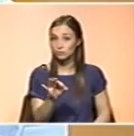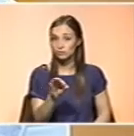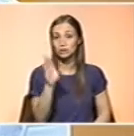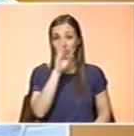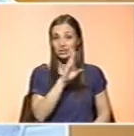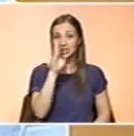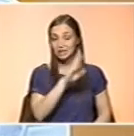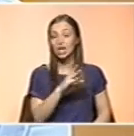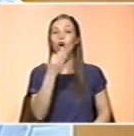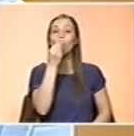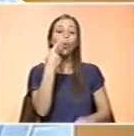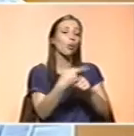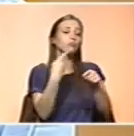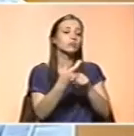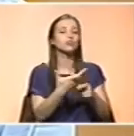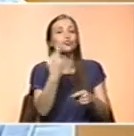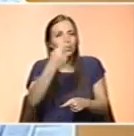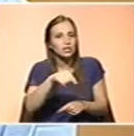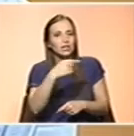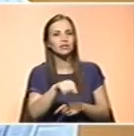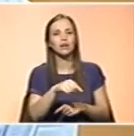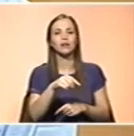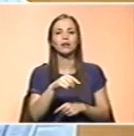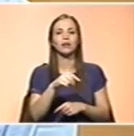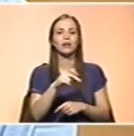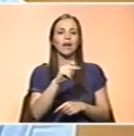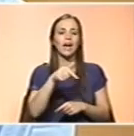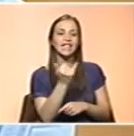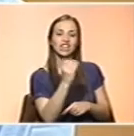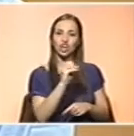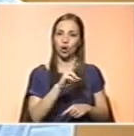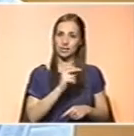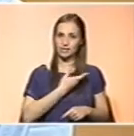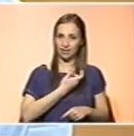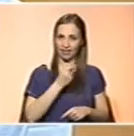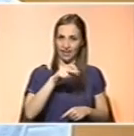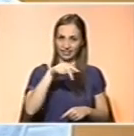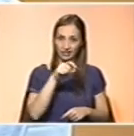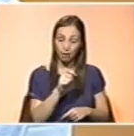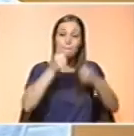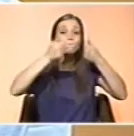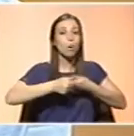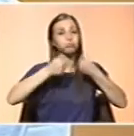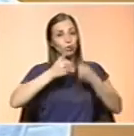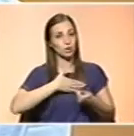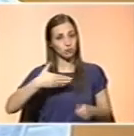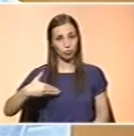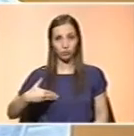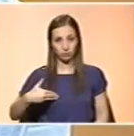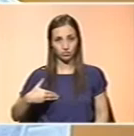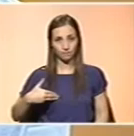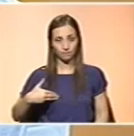alimentos ricos em micronutrientes e antioxidantes tem um efeito na saúde completamente diferente de